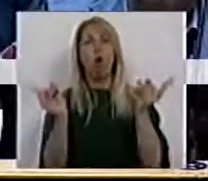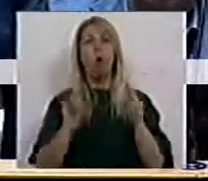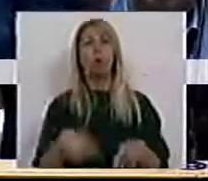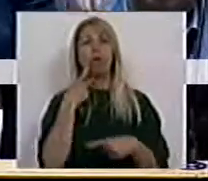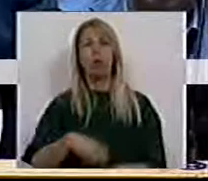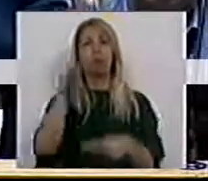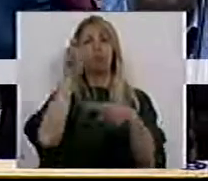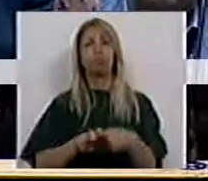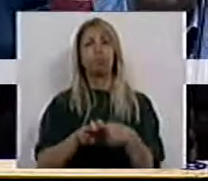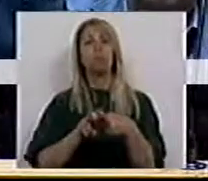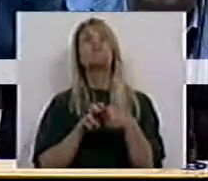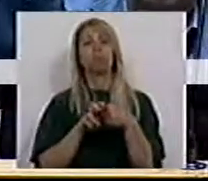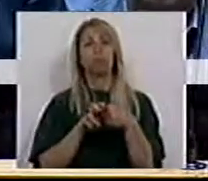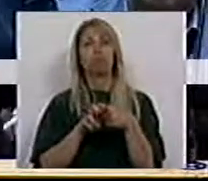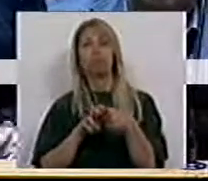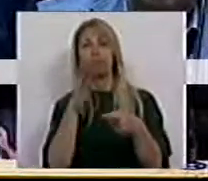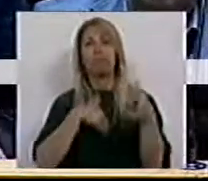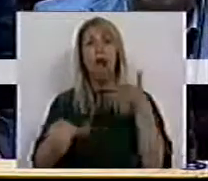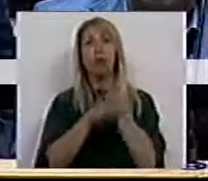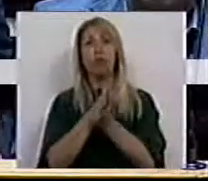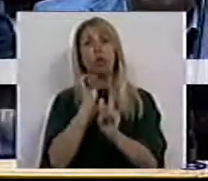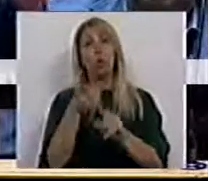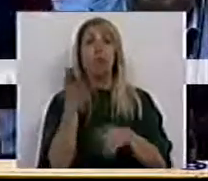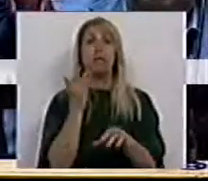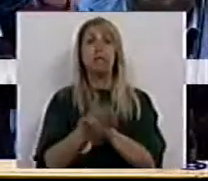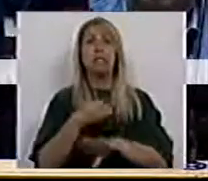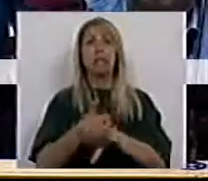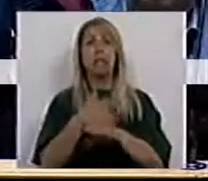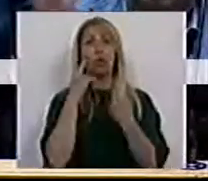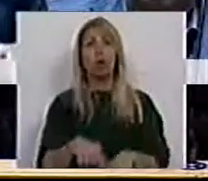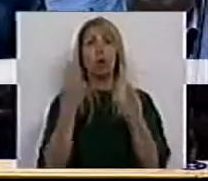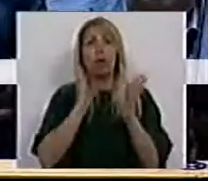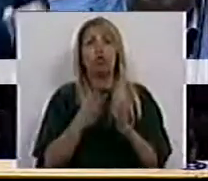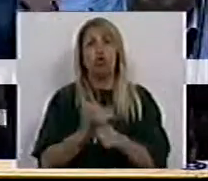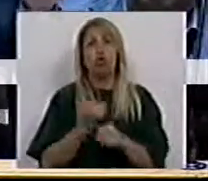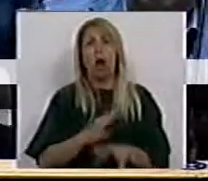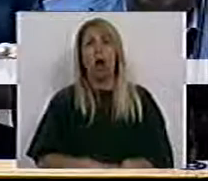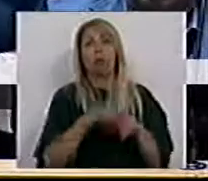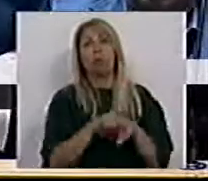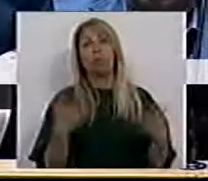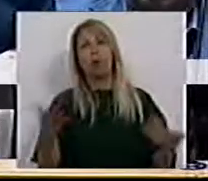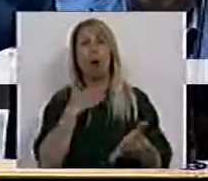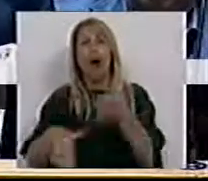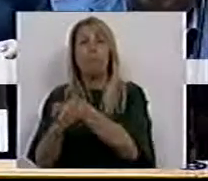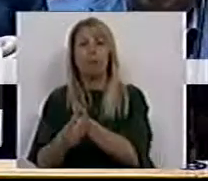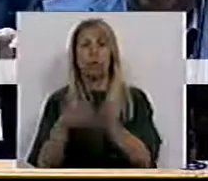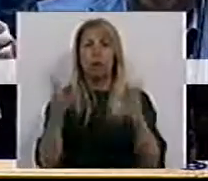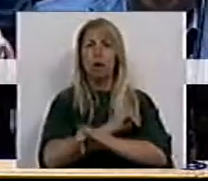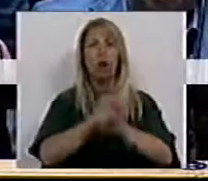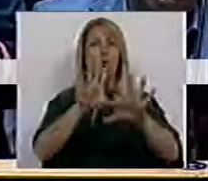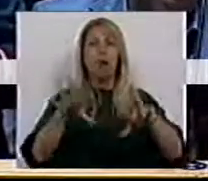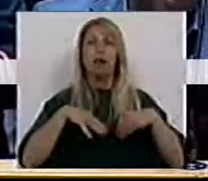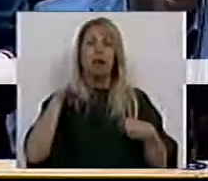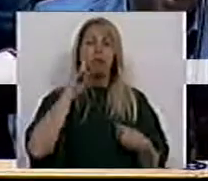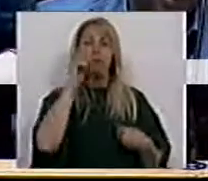em cima daquilo que foi construído pelo setor público. E isto é completamente inadmissível, senhoras e senhores